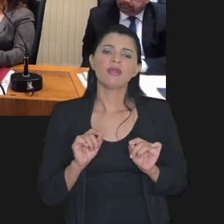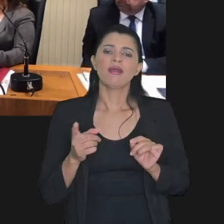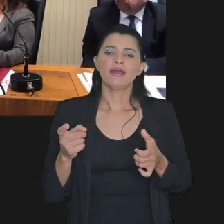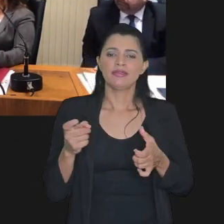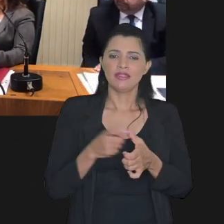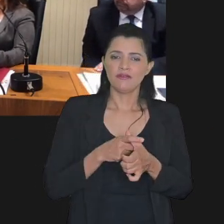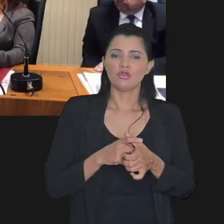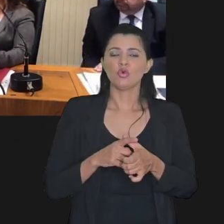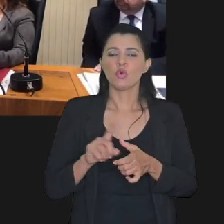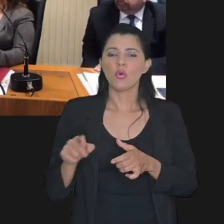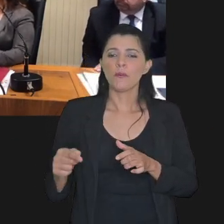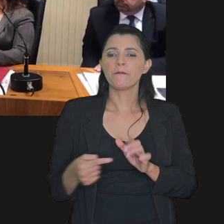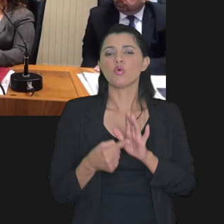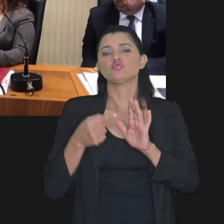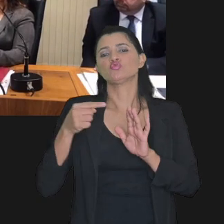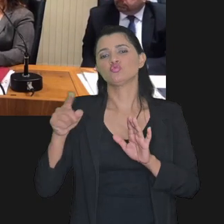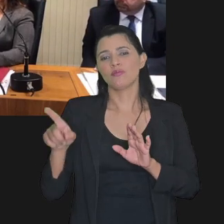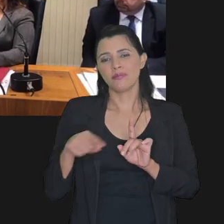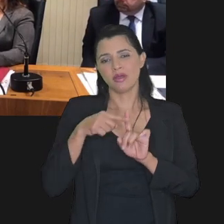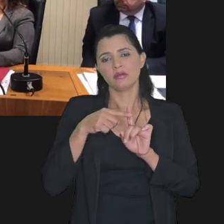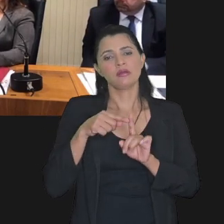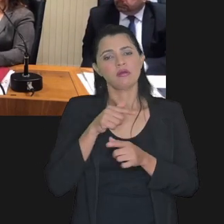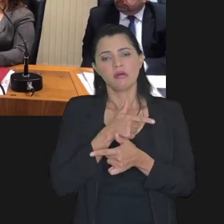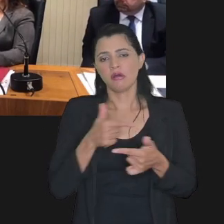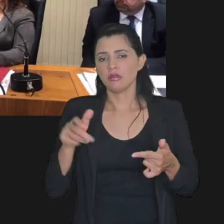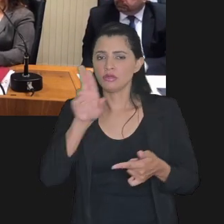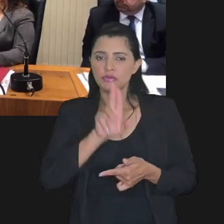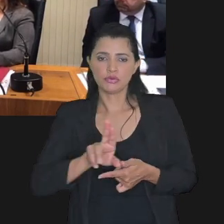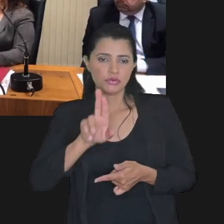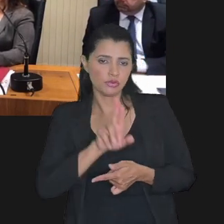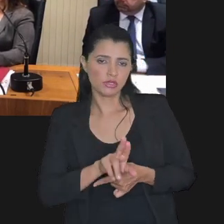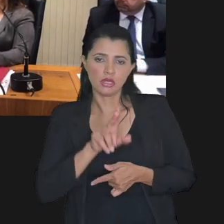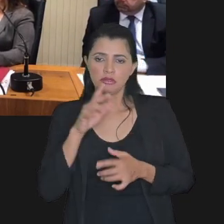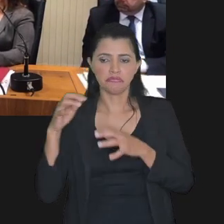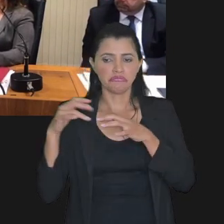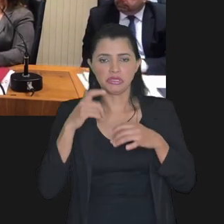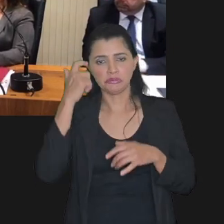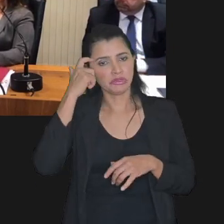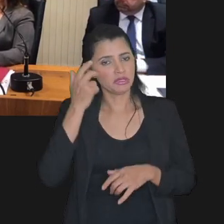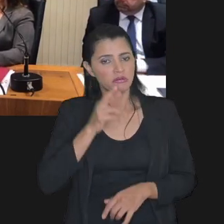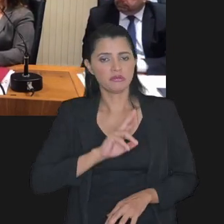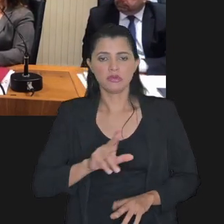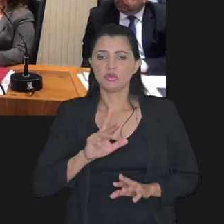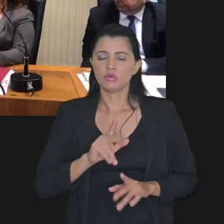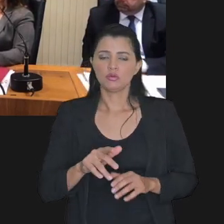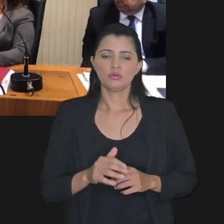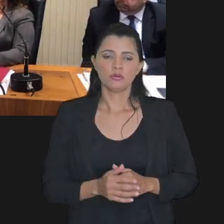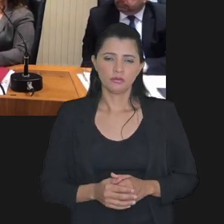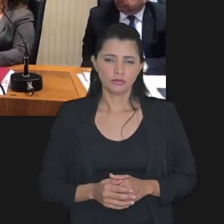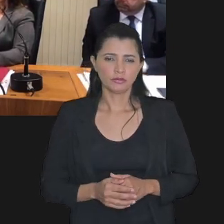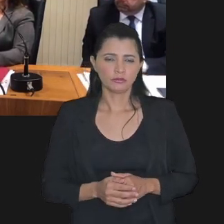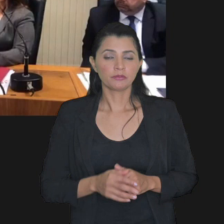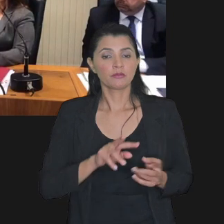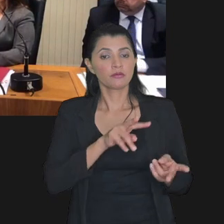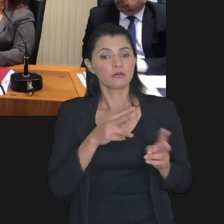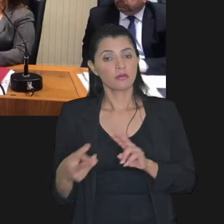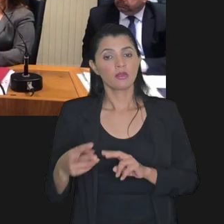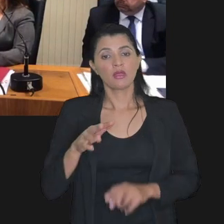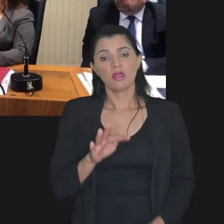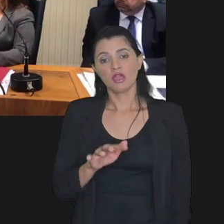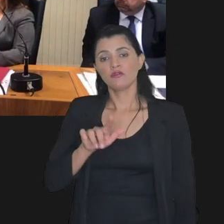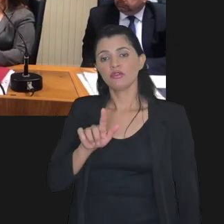devedor quanto mais então ainda não está sendo aplicado esse raciocínio quanto a transação do